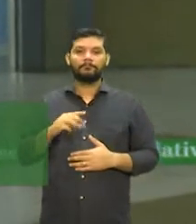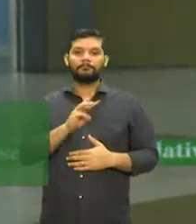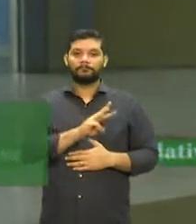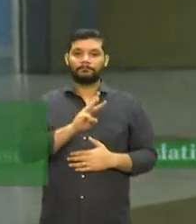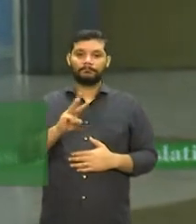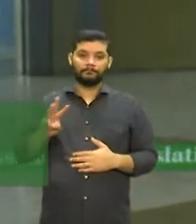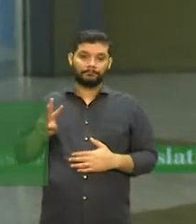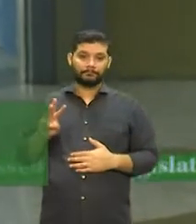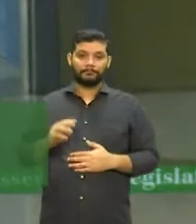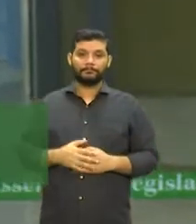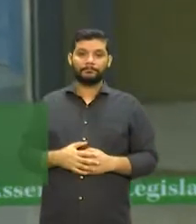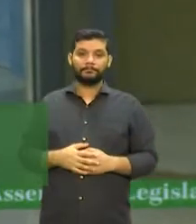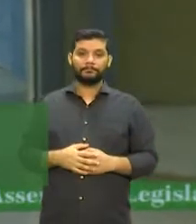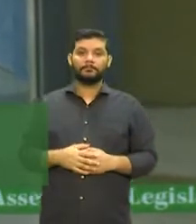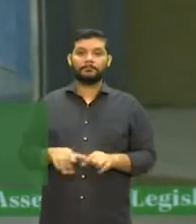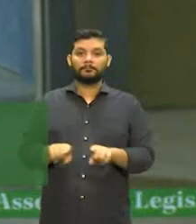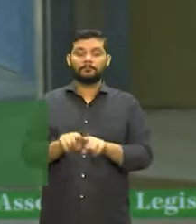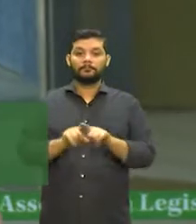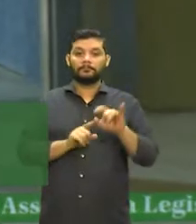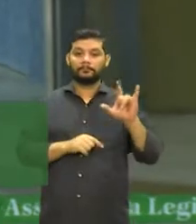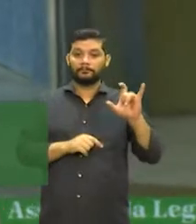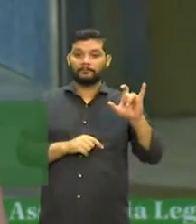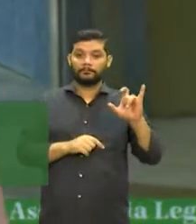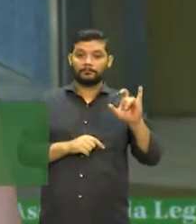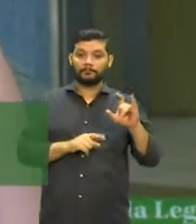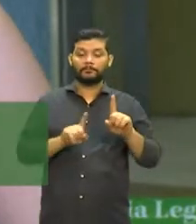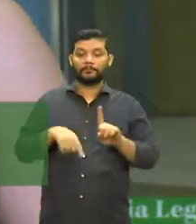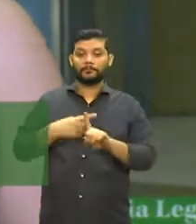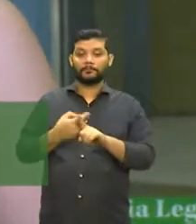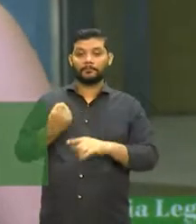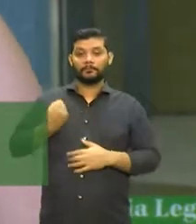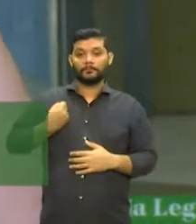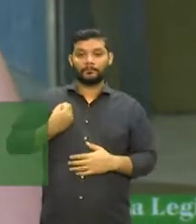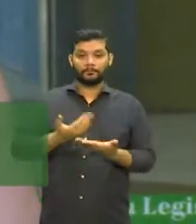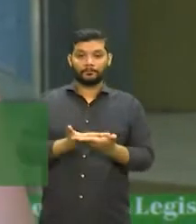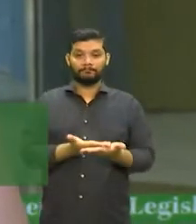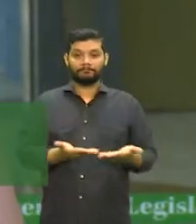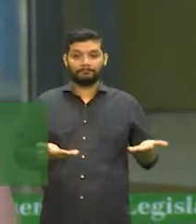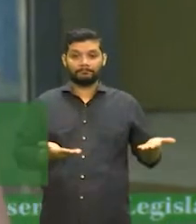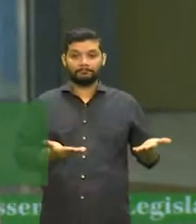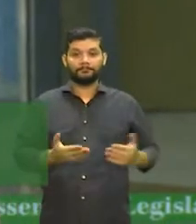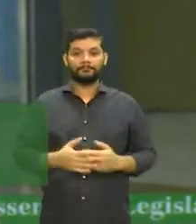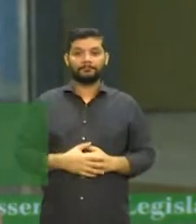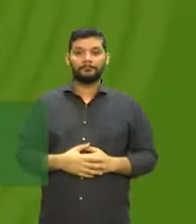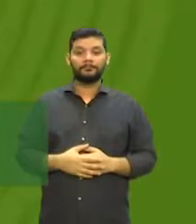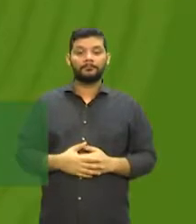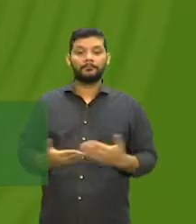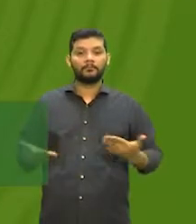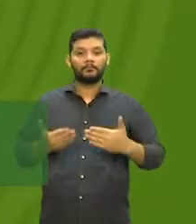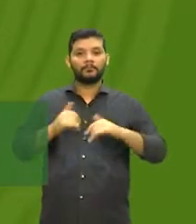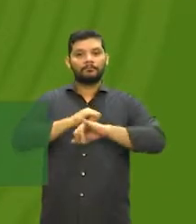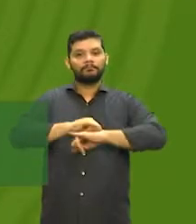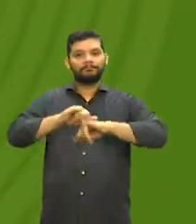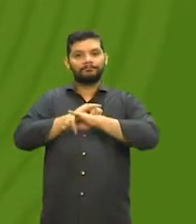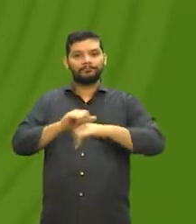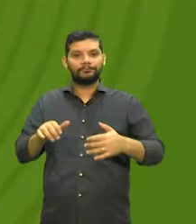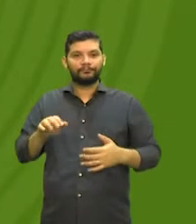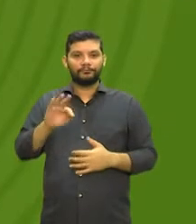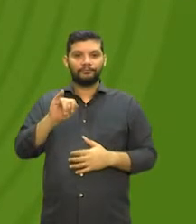.br, tem também o Instagram e os telefones. Essas são as informações de hoje, Thiago. Eu volto com você.